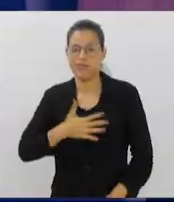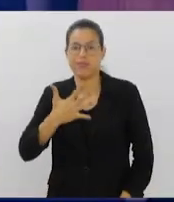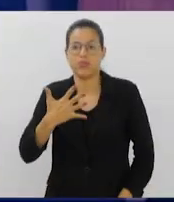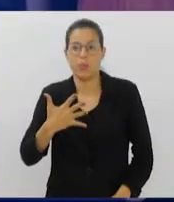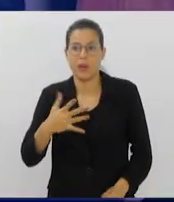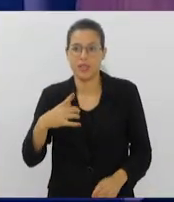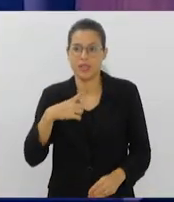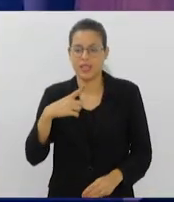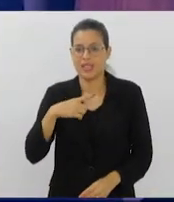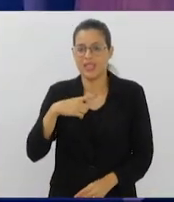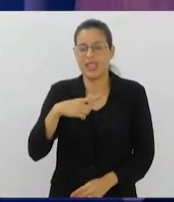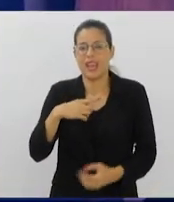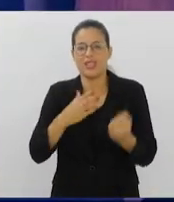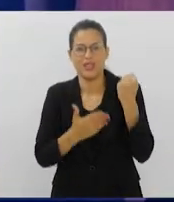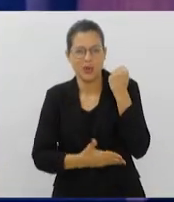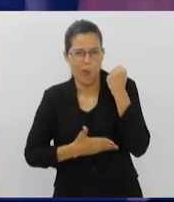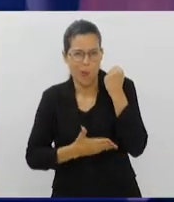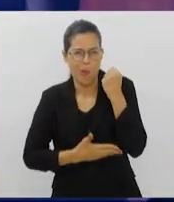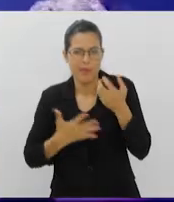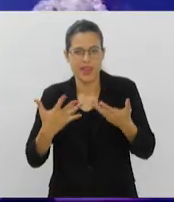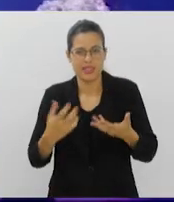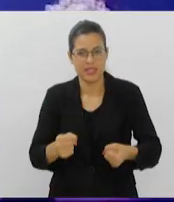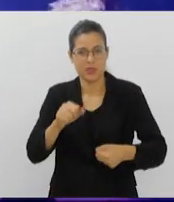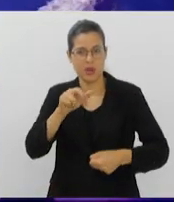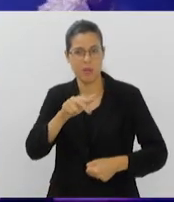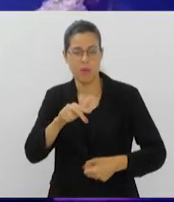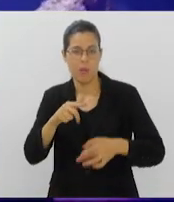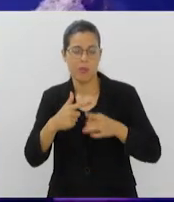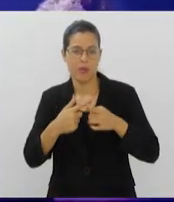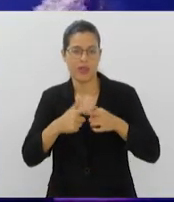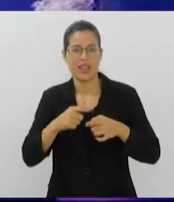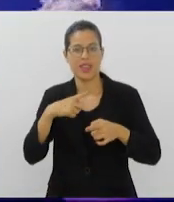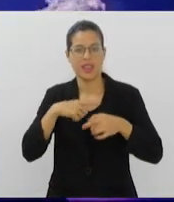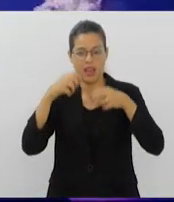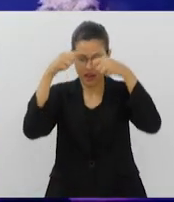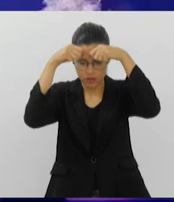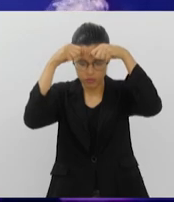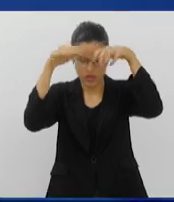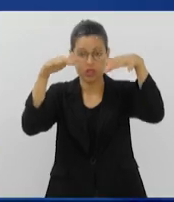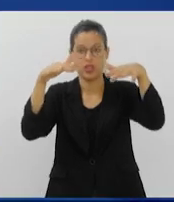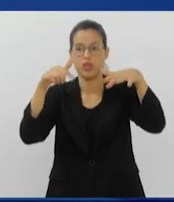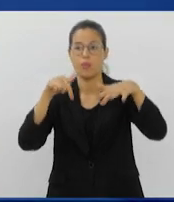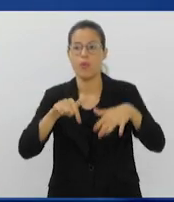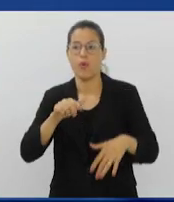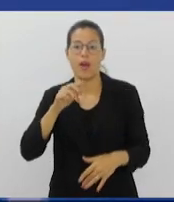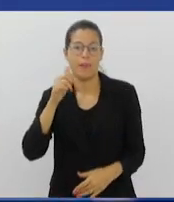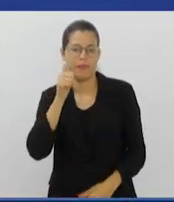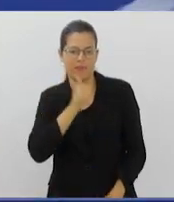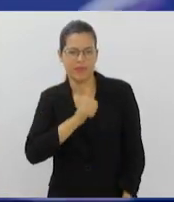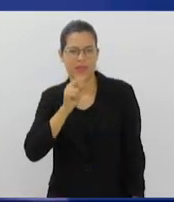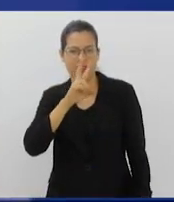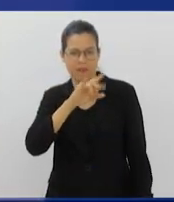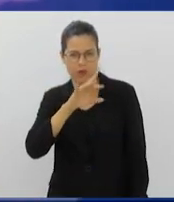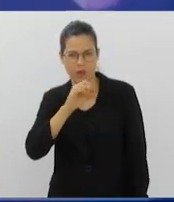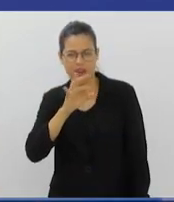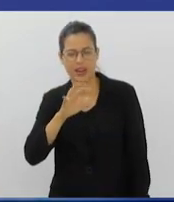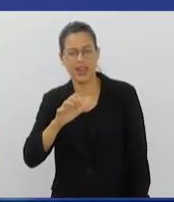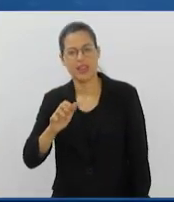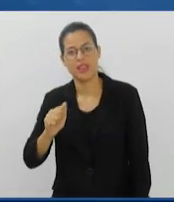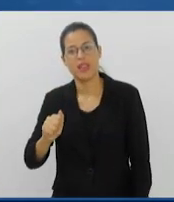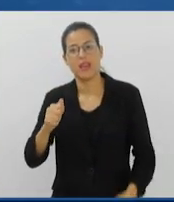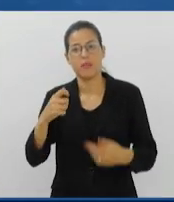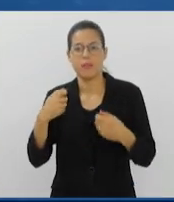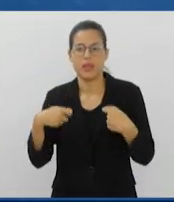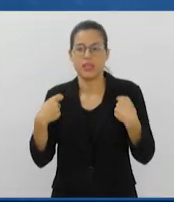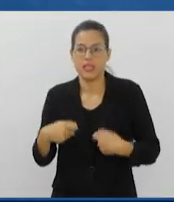e a aceitação de um irmão tão diferente com o transtorno do espectro autista, Violeta descobre que é preciso aprender a lidar com o que a